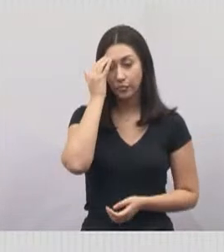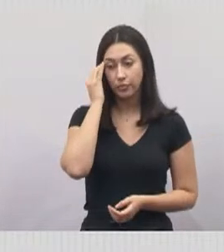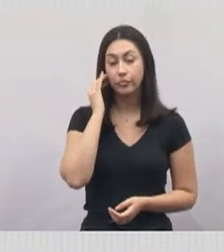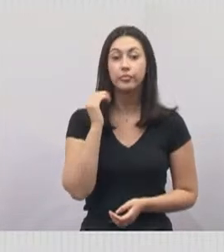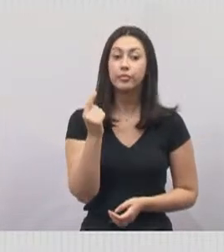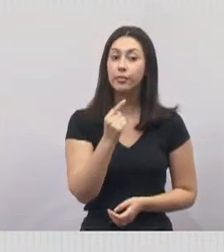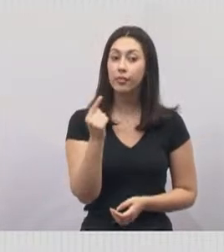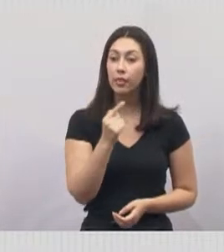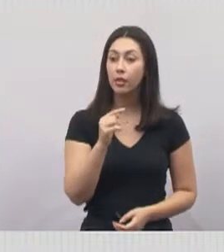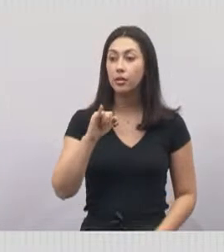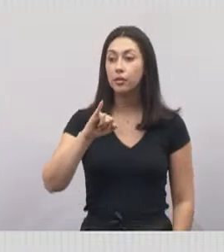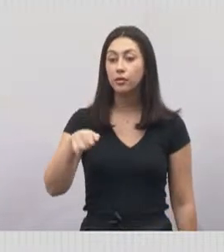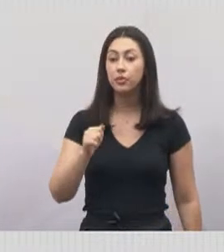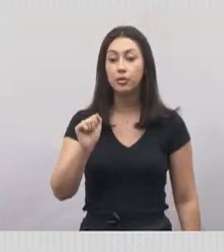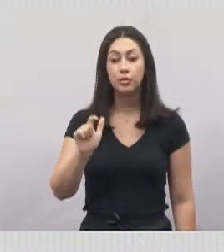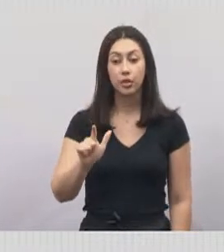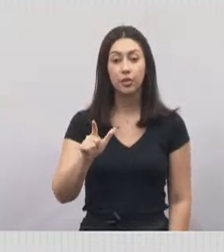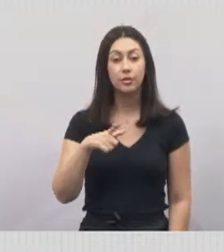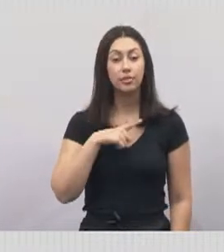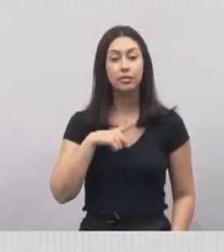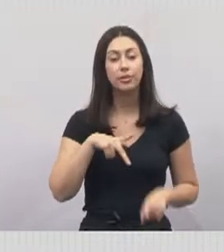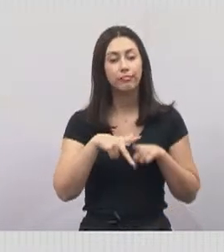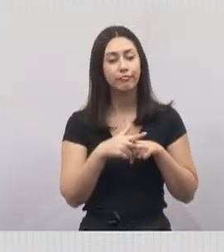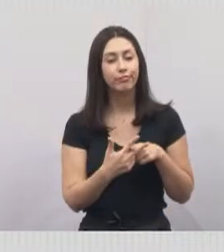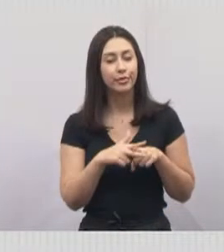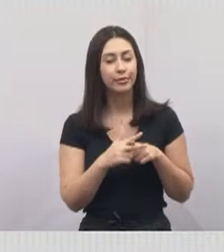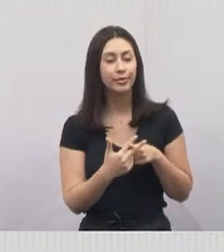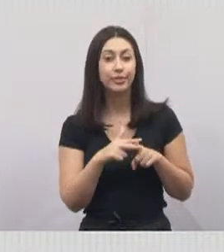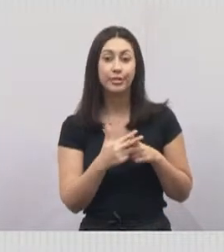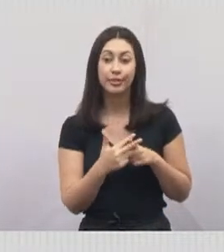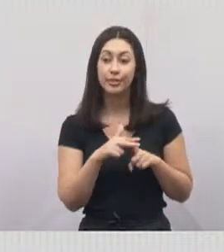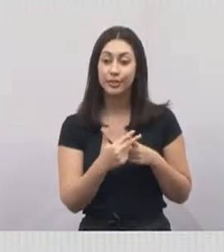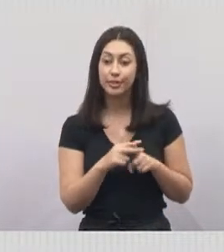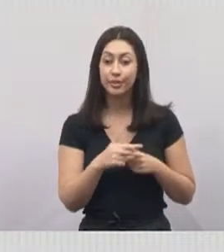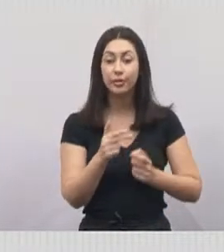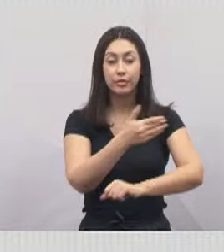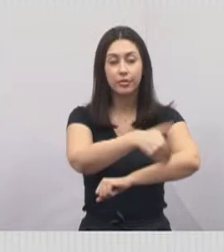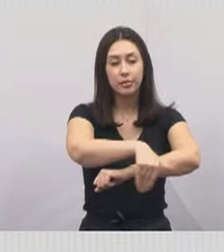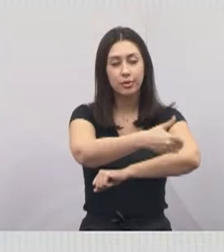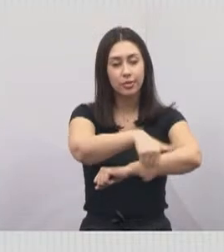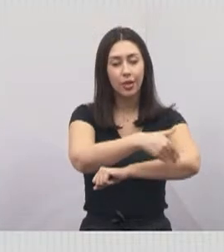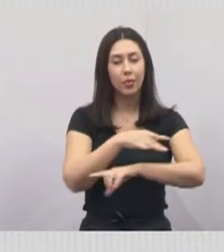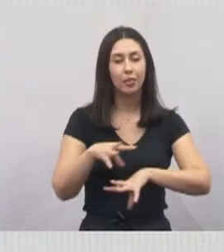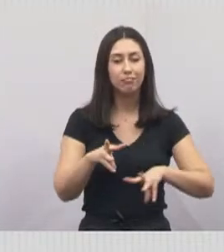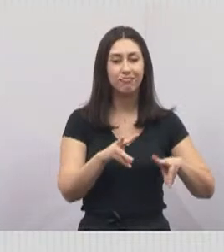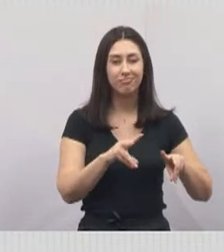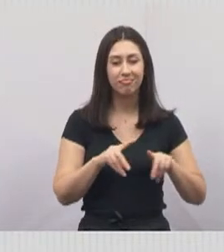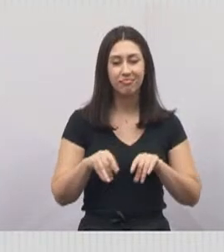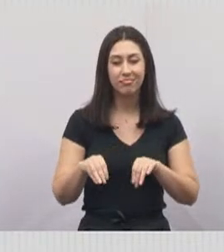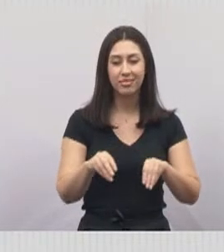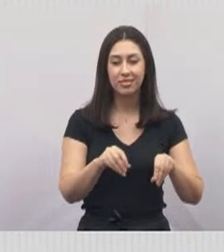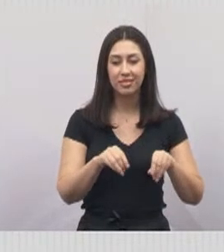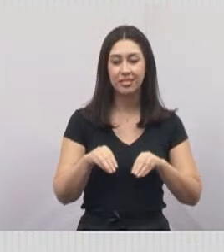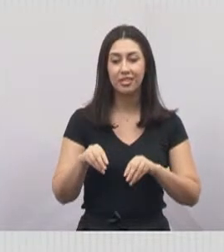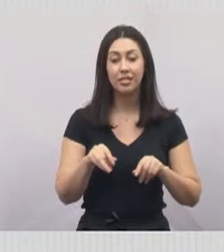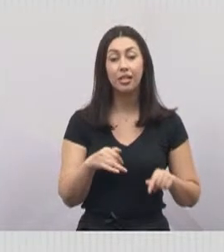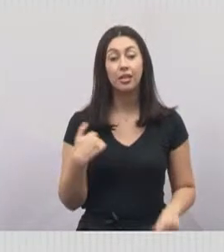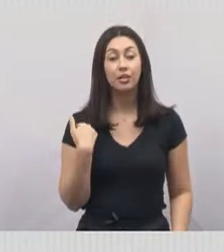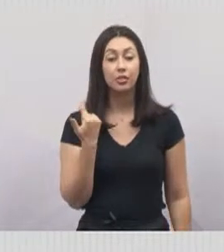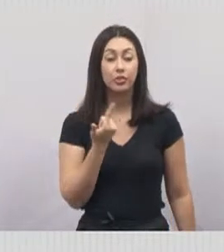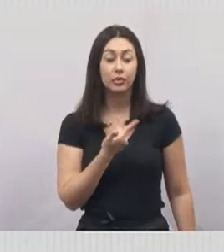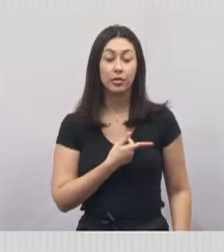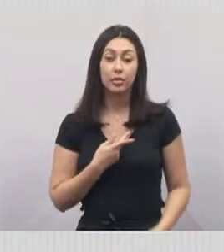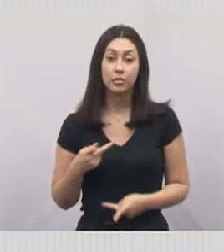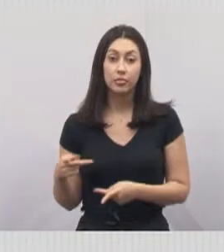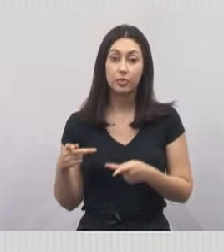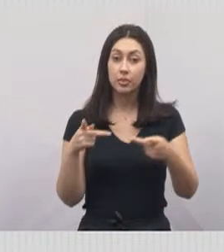Então, lá no Veraneijal está tendo também a manutenção viária das estradas não pavimentadas e nós estivemos lá